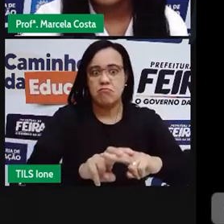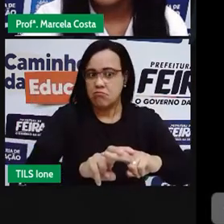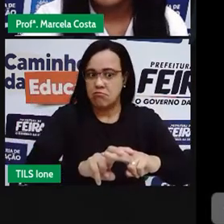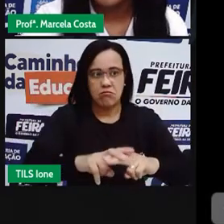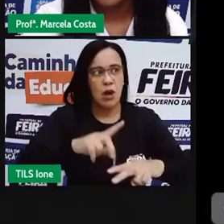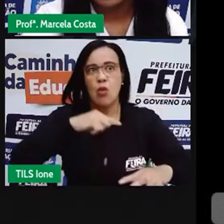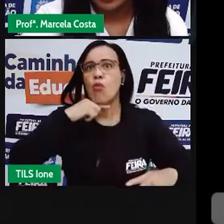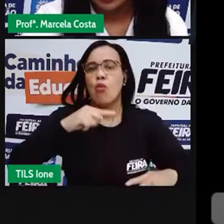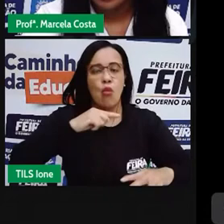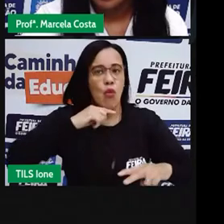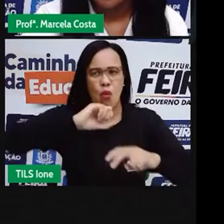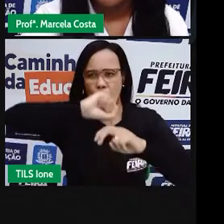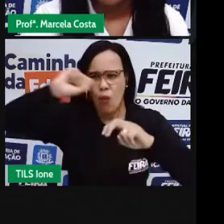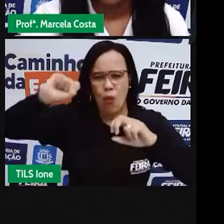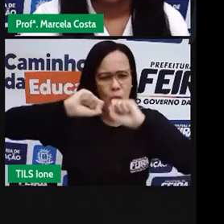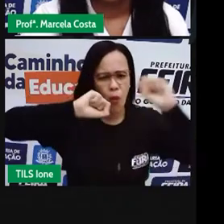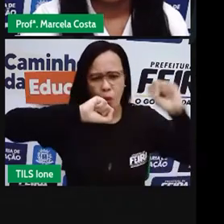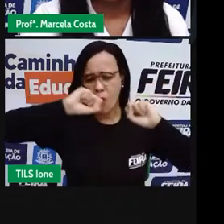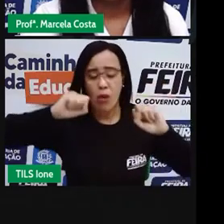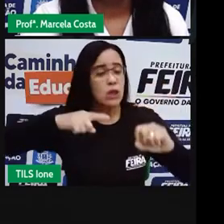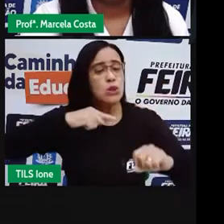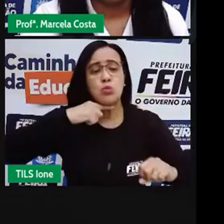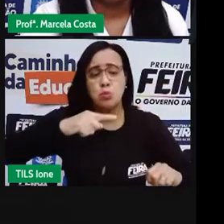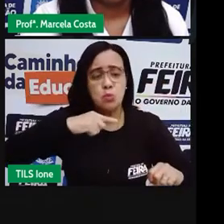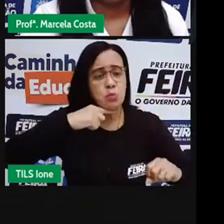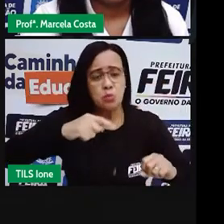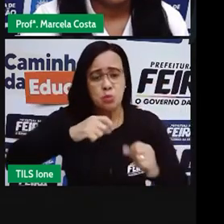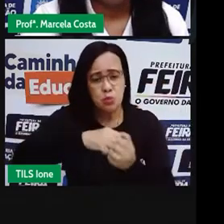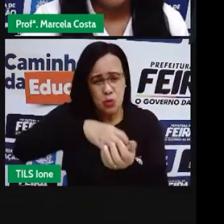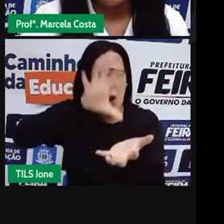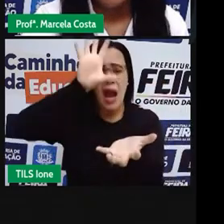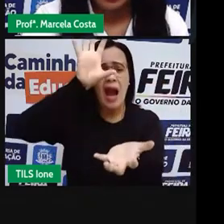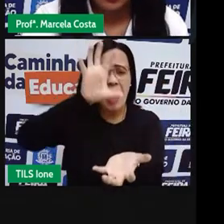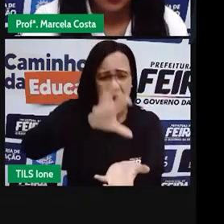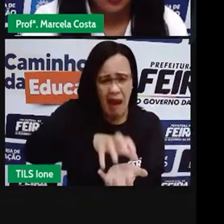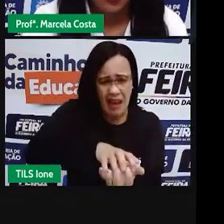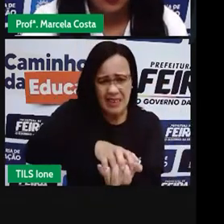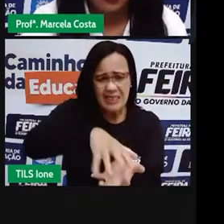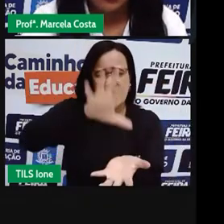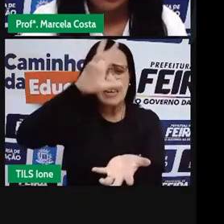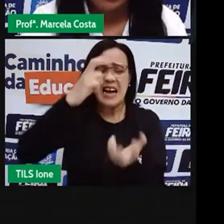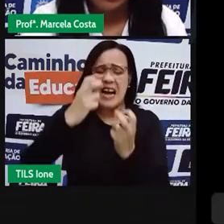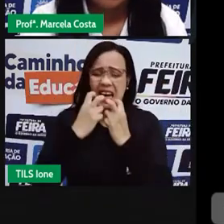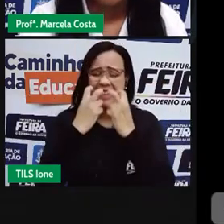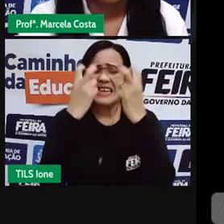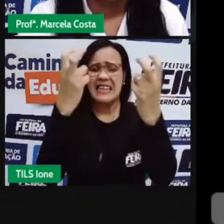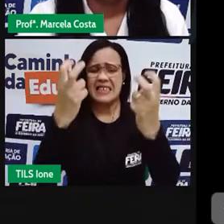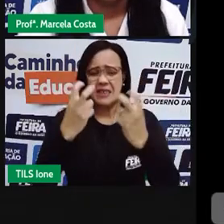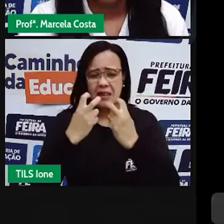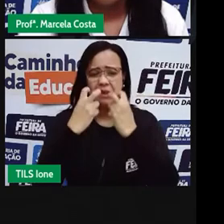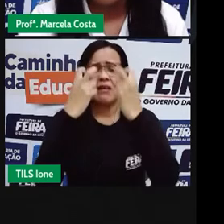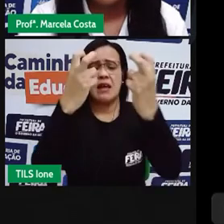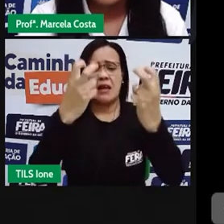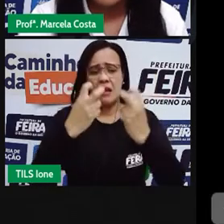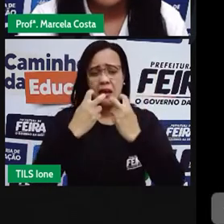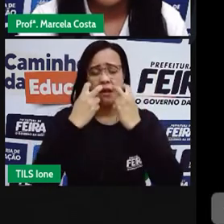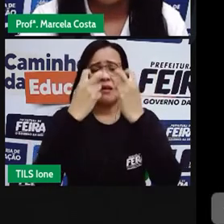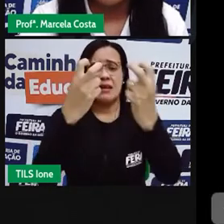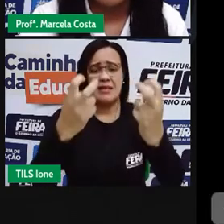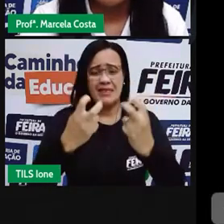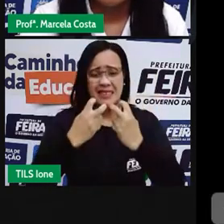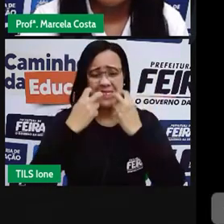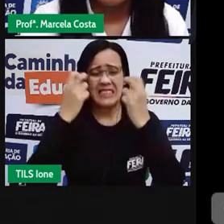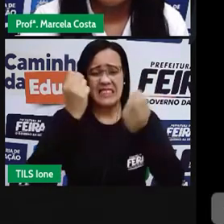conseguindo se sentar, fazia a floresta ter medo de seus burros. Um lhe